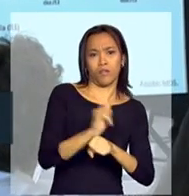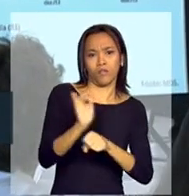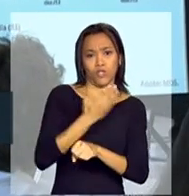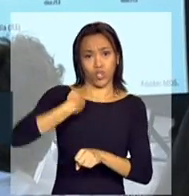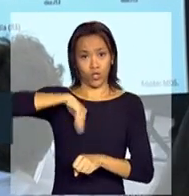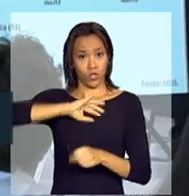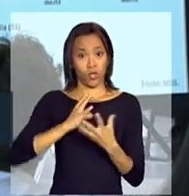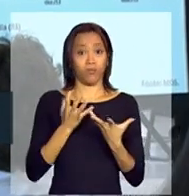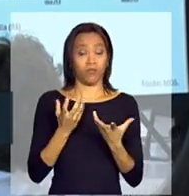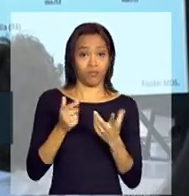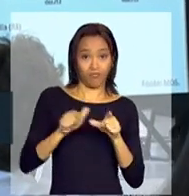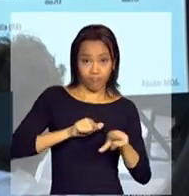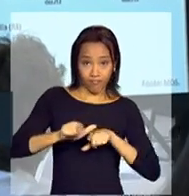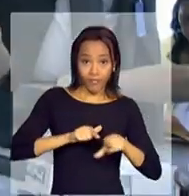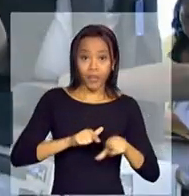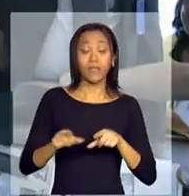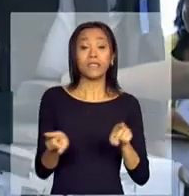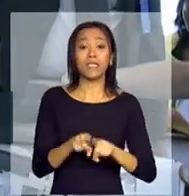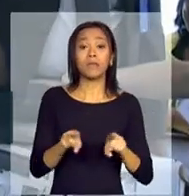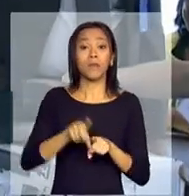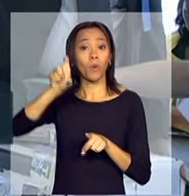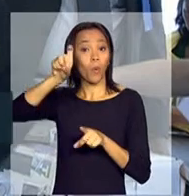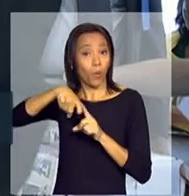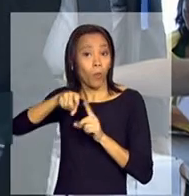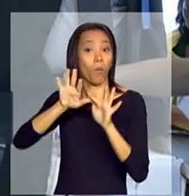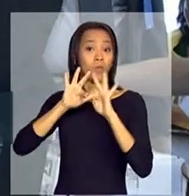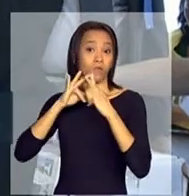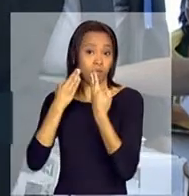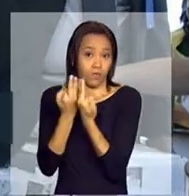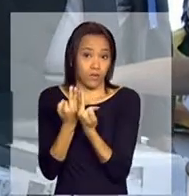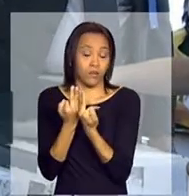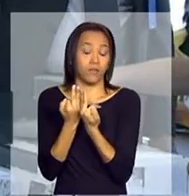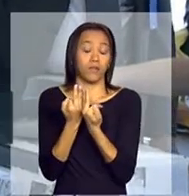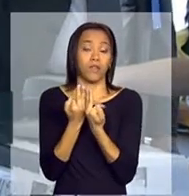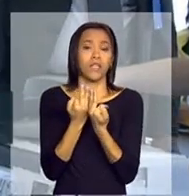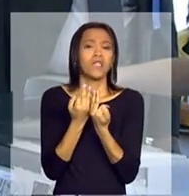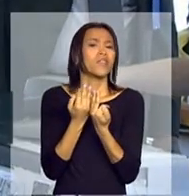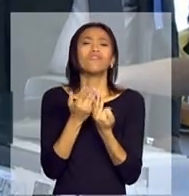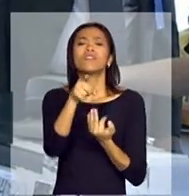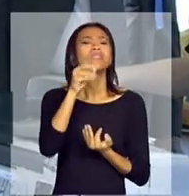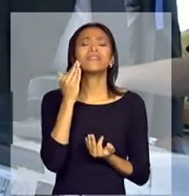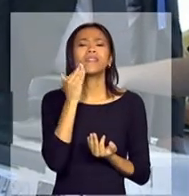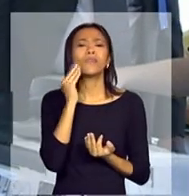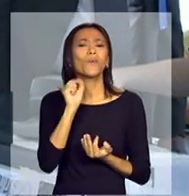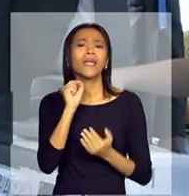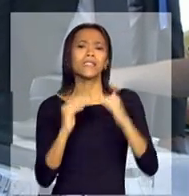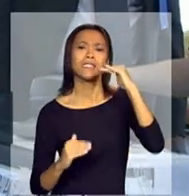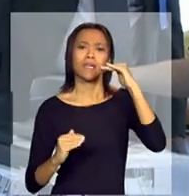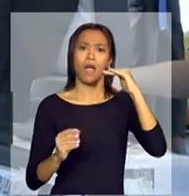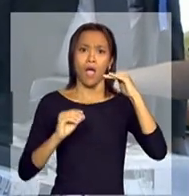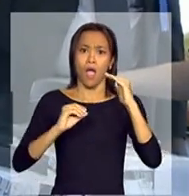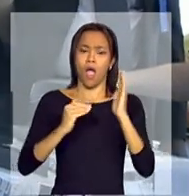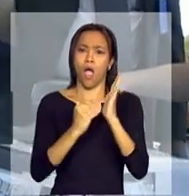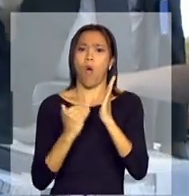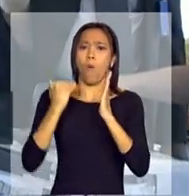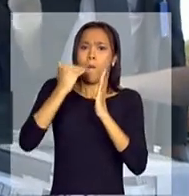O Bolsa Família, também, para quem acha, para entender o que é esse aumento de 60%